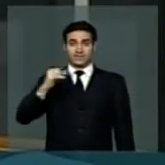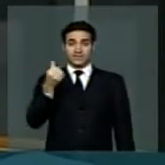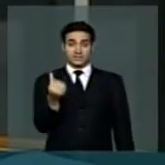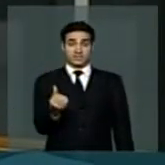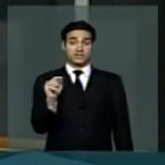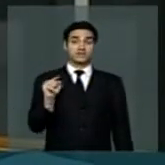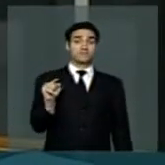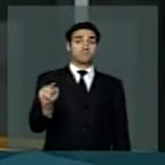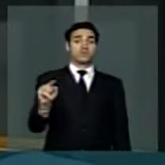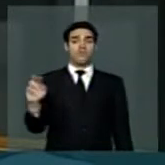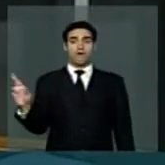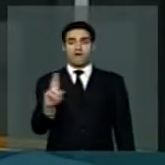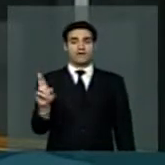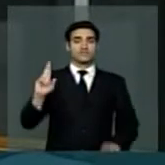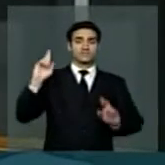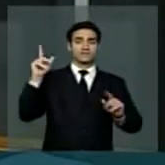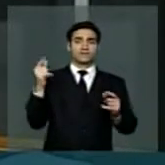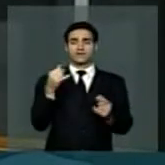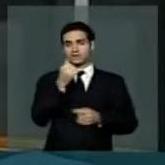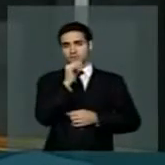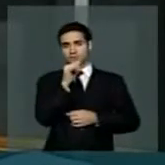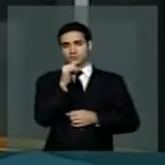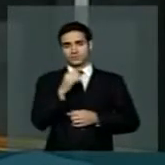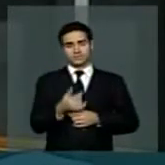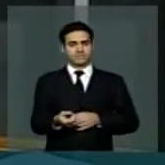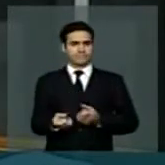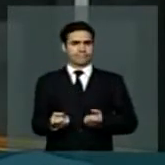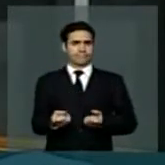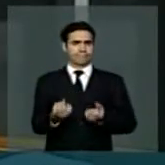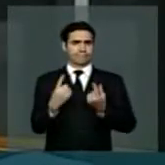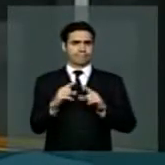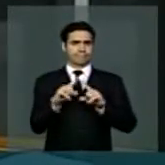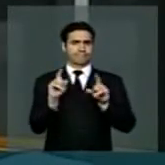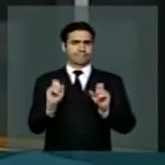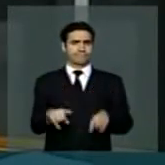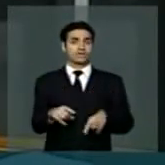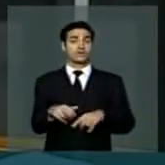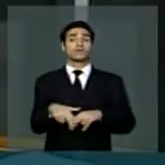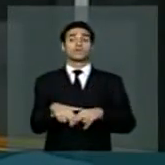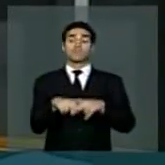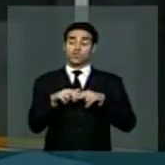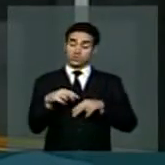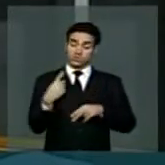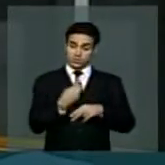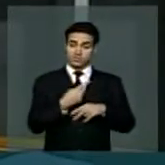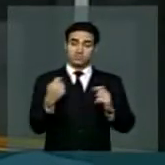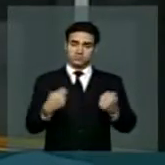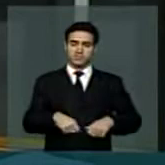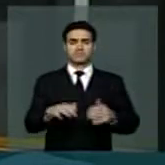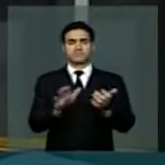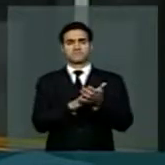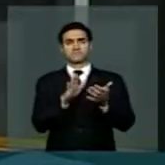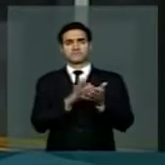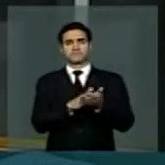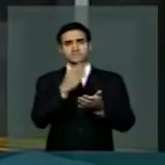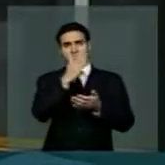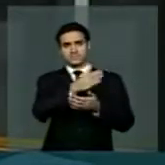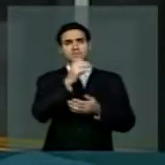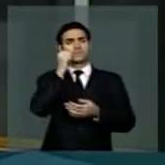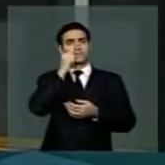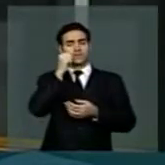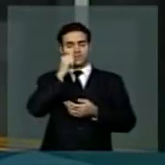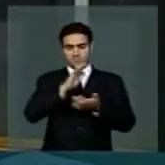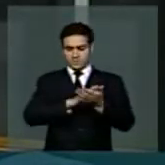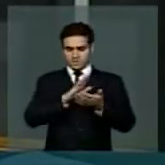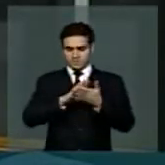e assim por diante. Da razão de hoje nós podemos enaltecer muito esta medida corajosa,